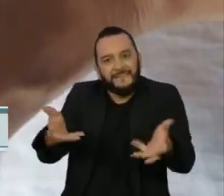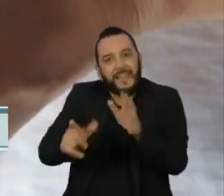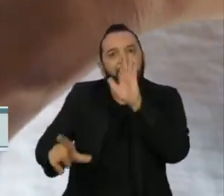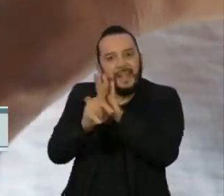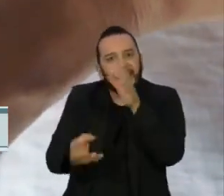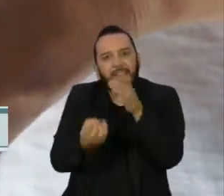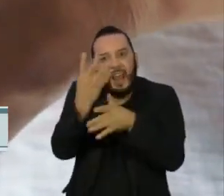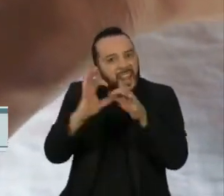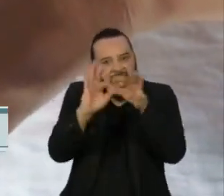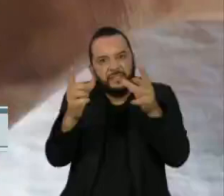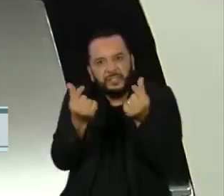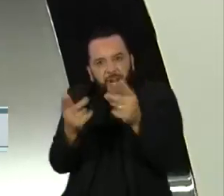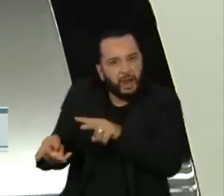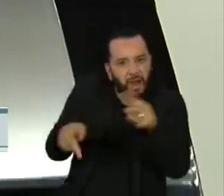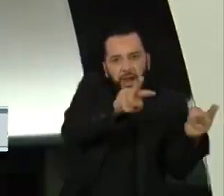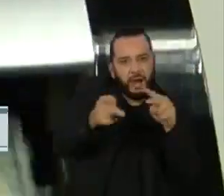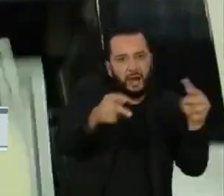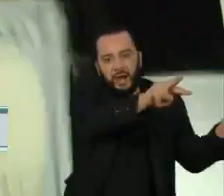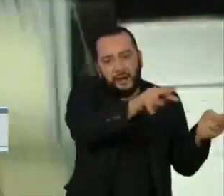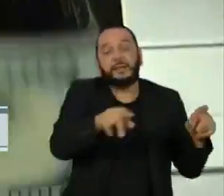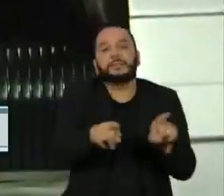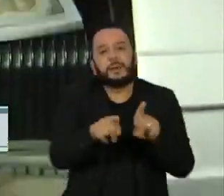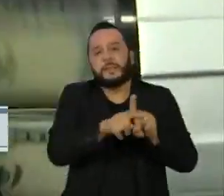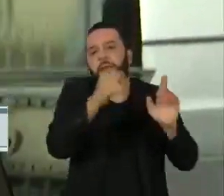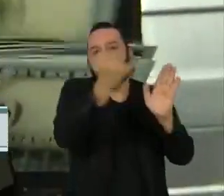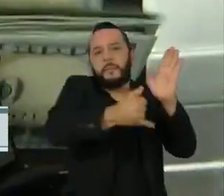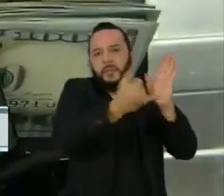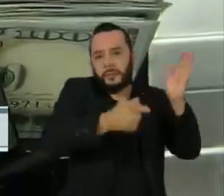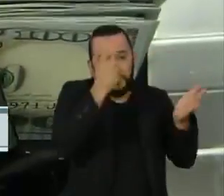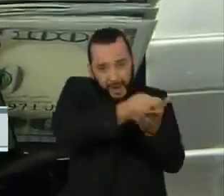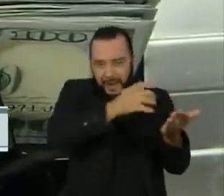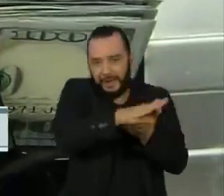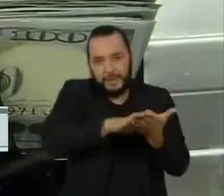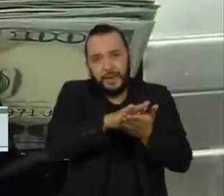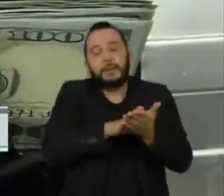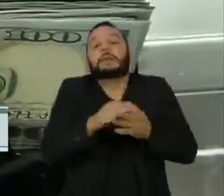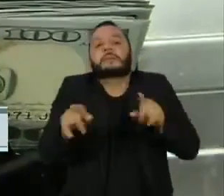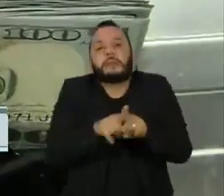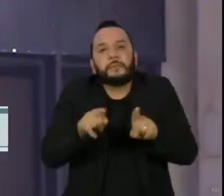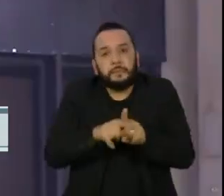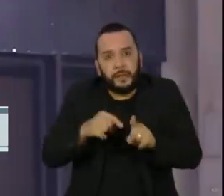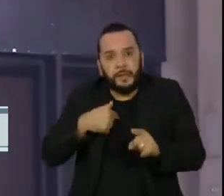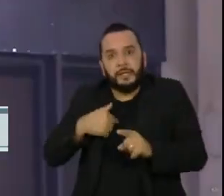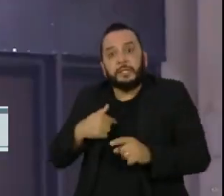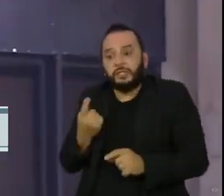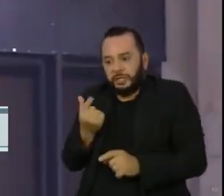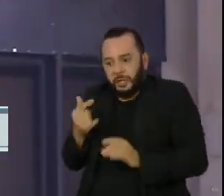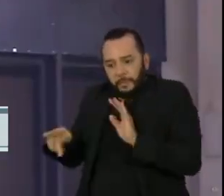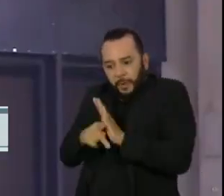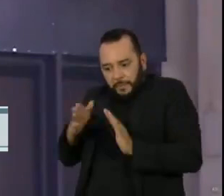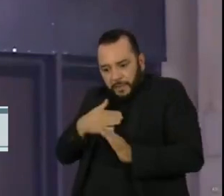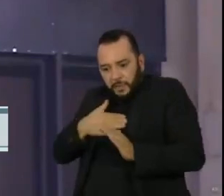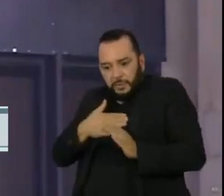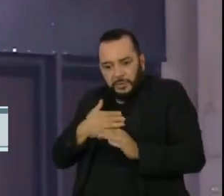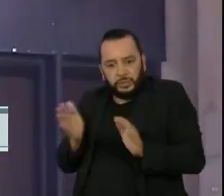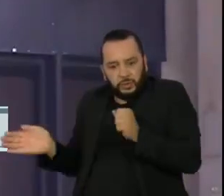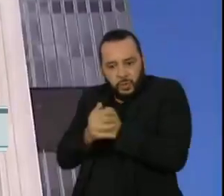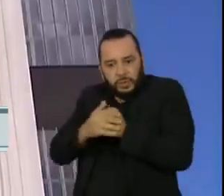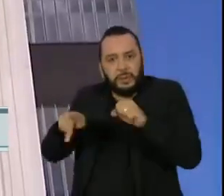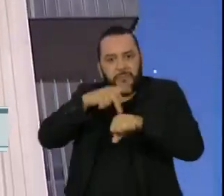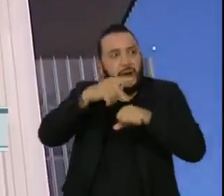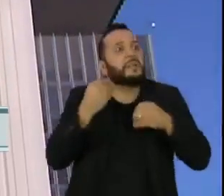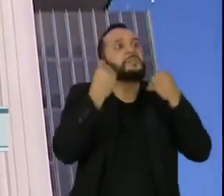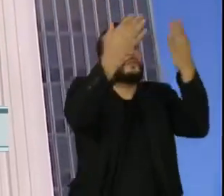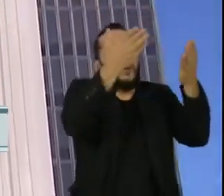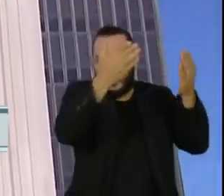pagamento de impostos, as Offshore são parte de um esquema de evasão de divisas e de ocultação de patrimônio. O Banco Central estima que o montante total